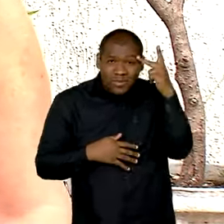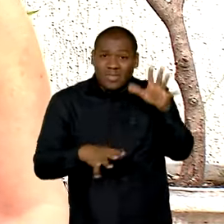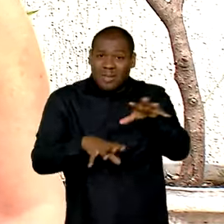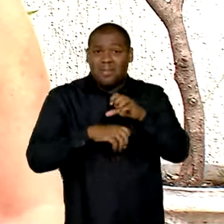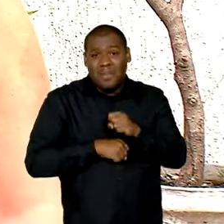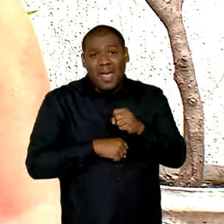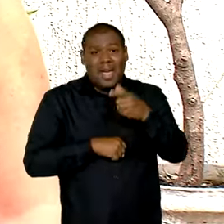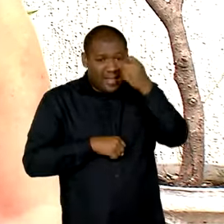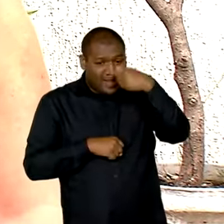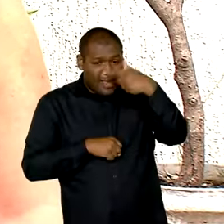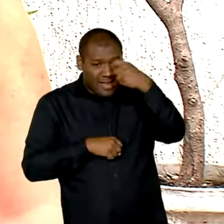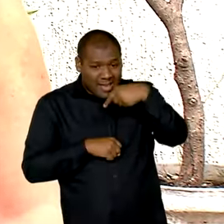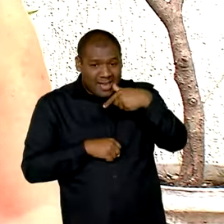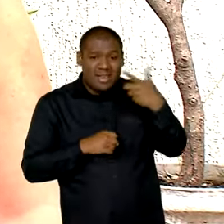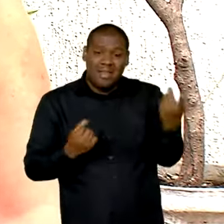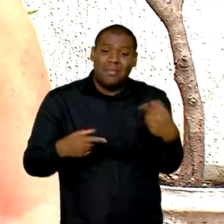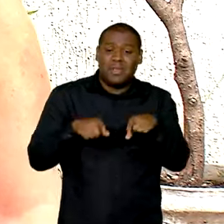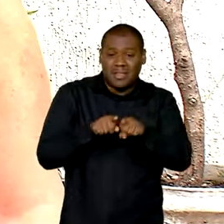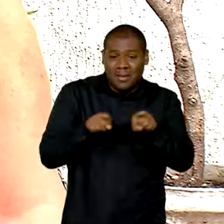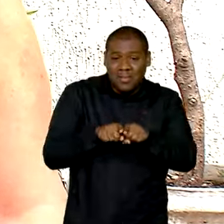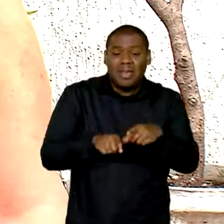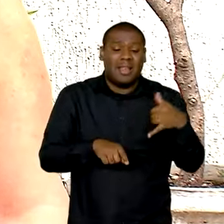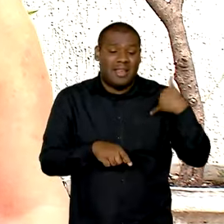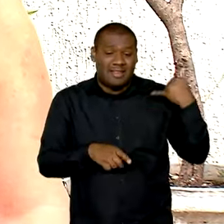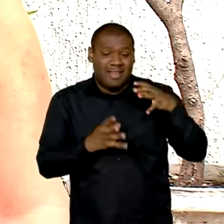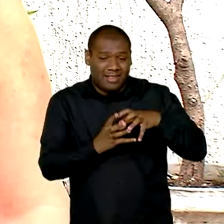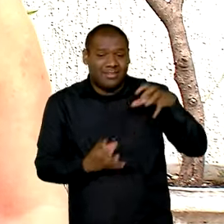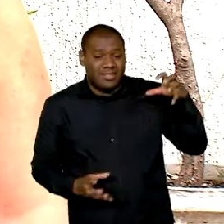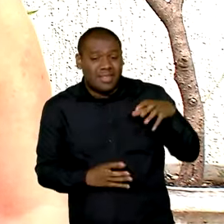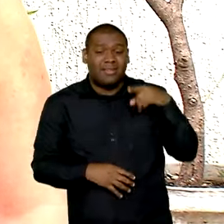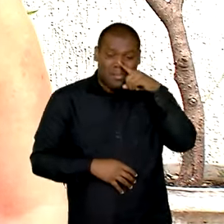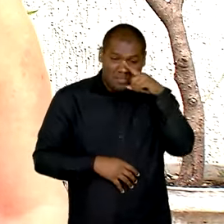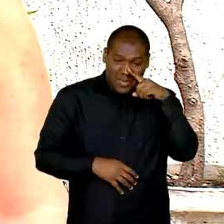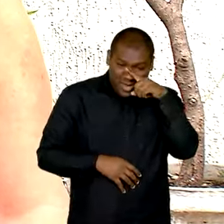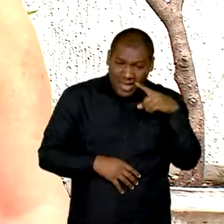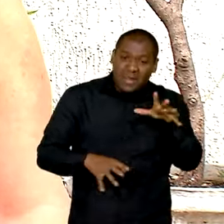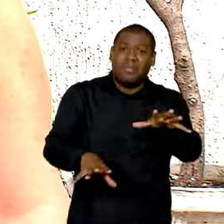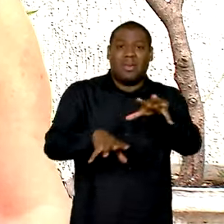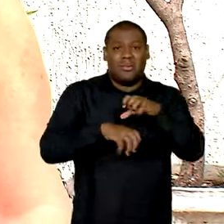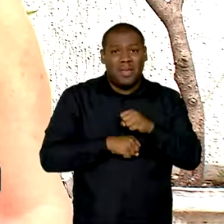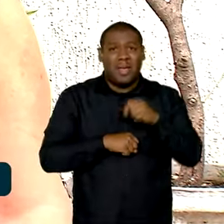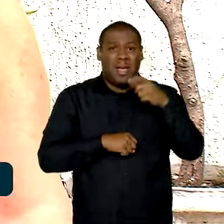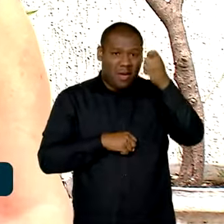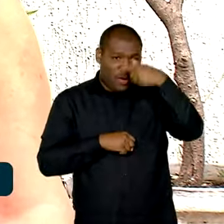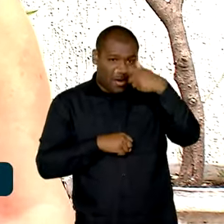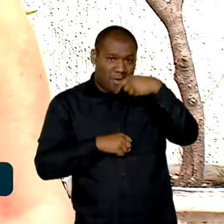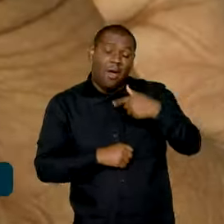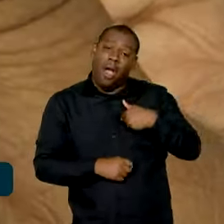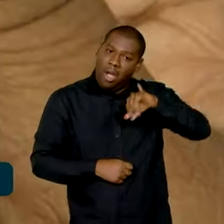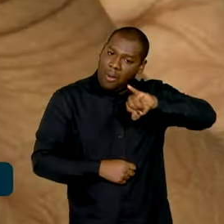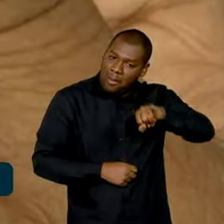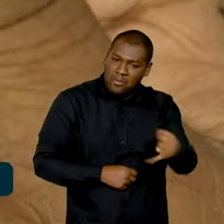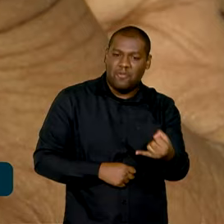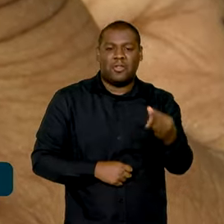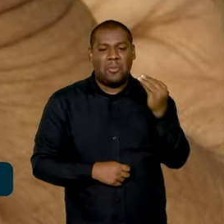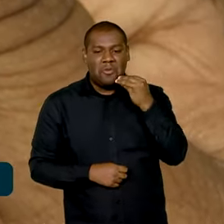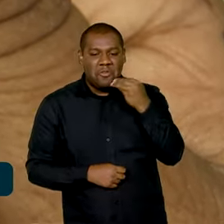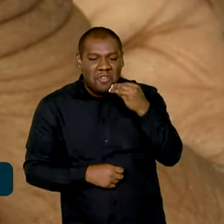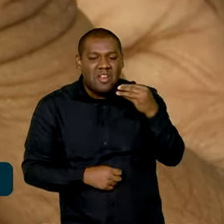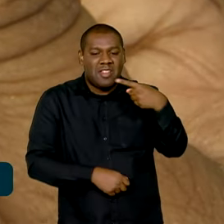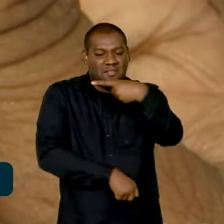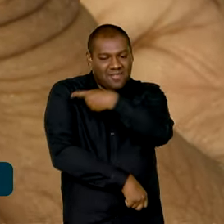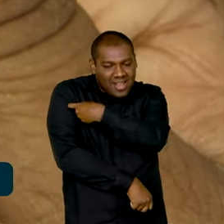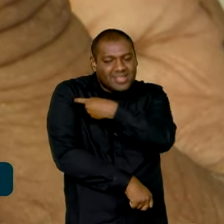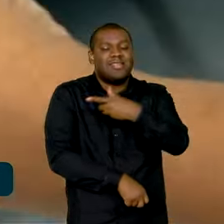idosos. Então, eu achei muito bom que foi antecipado e vou aproveitar logo no início. A campanha